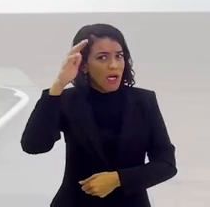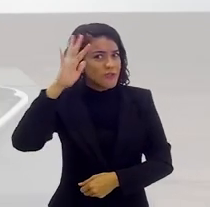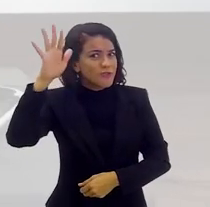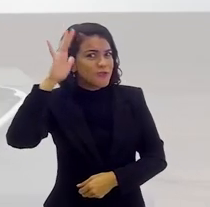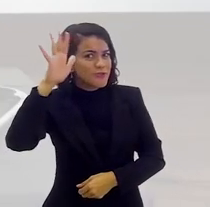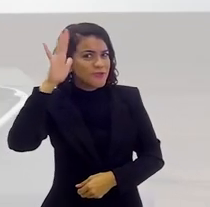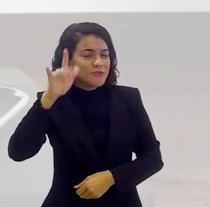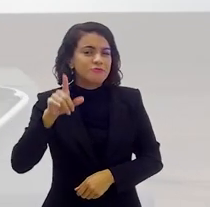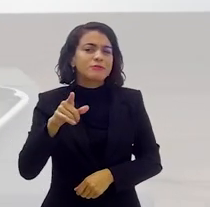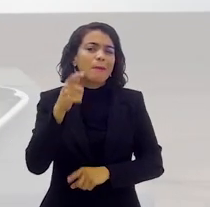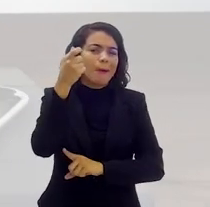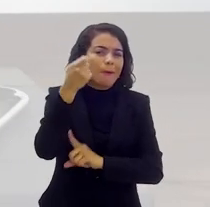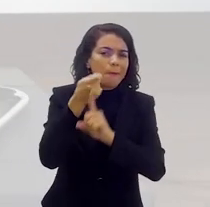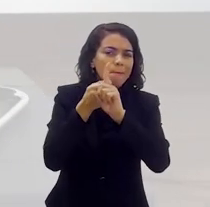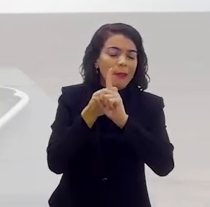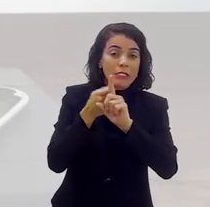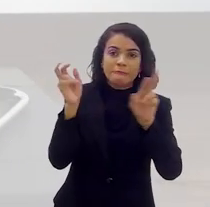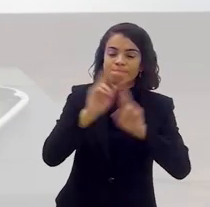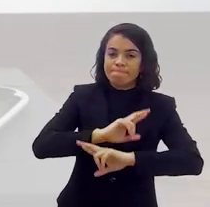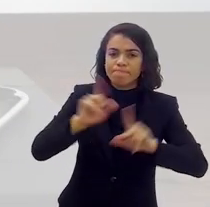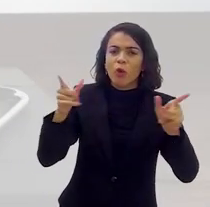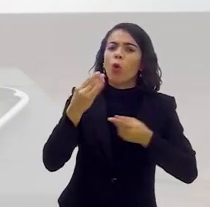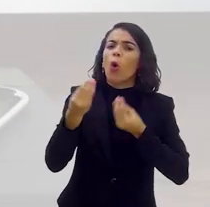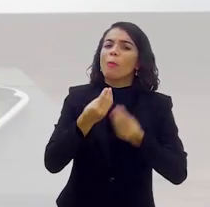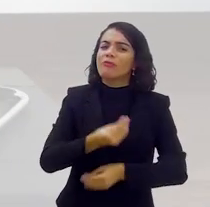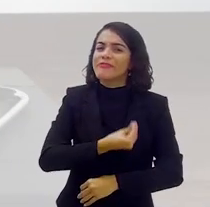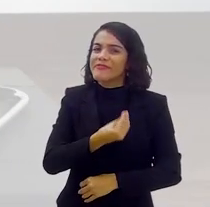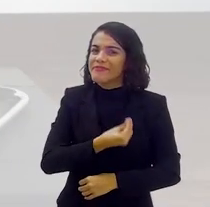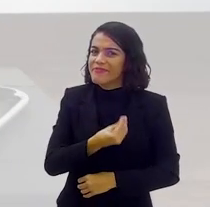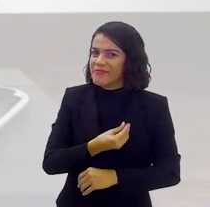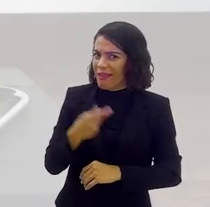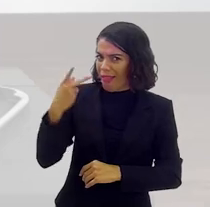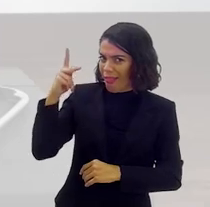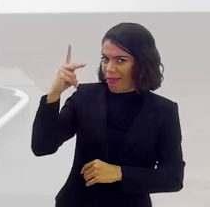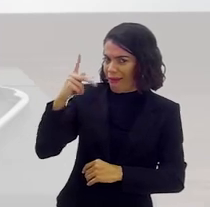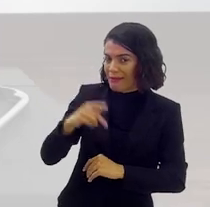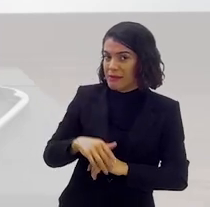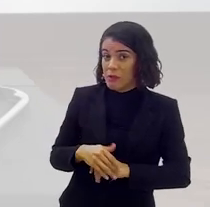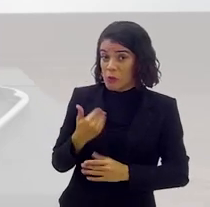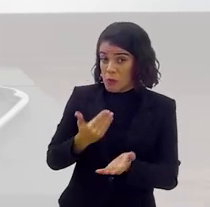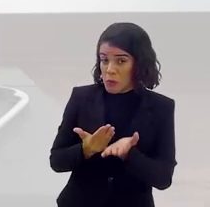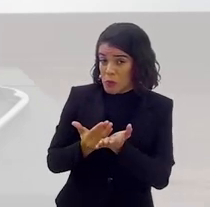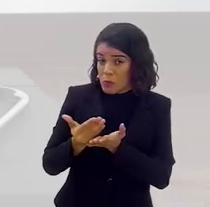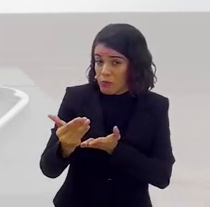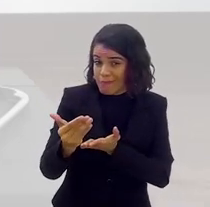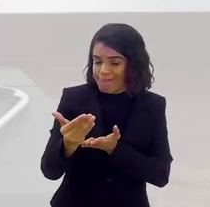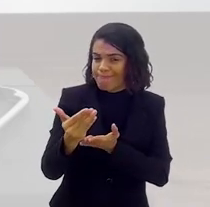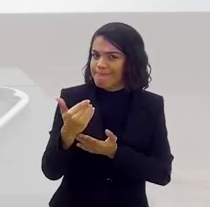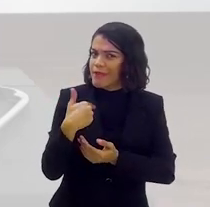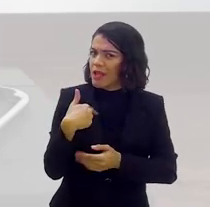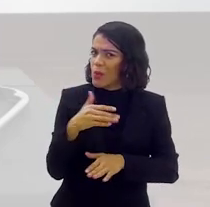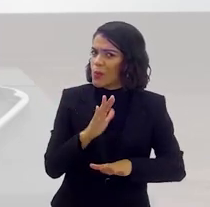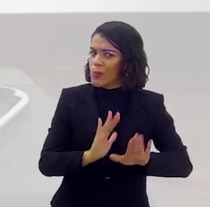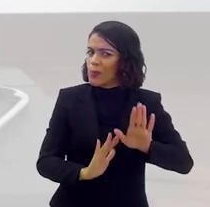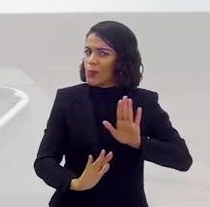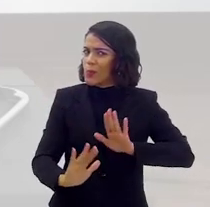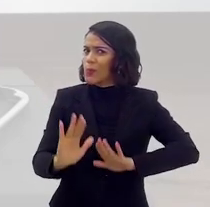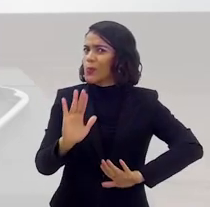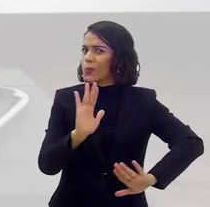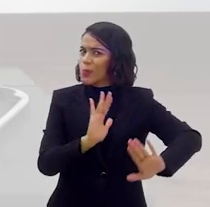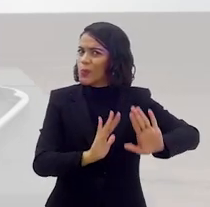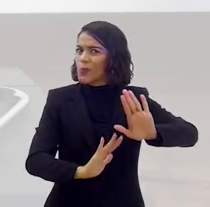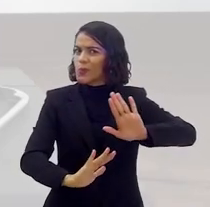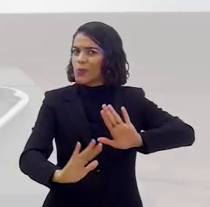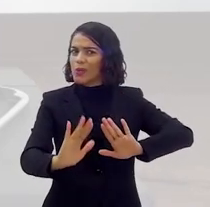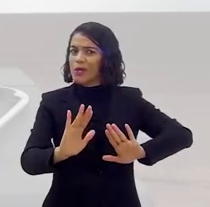imagino. E foi um mês, assim, diferenciado. E conviver lá? Olha, eu, no início, eu fiquei um pouco